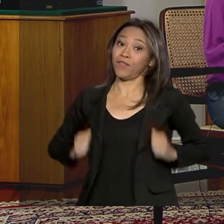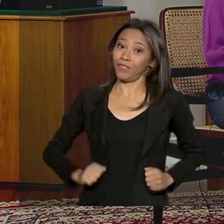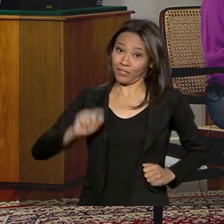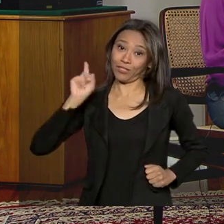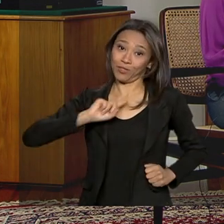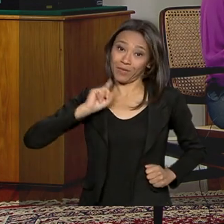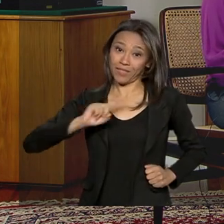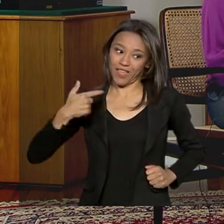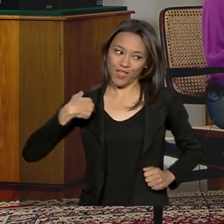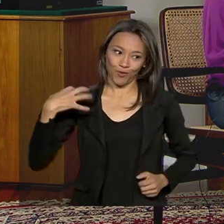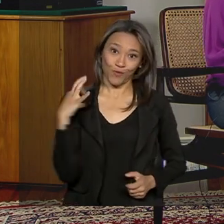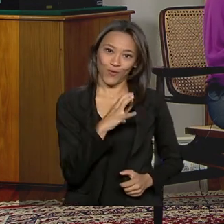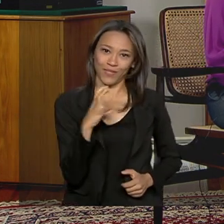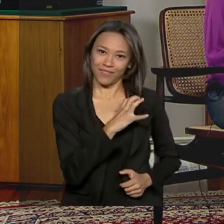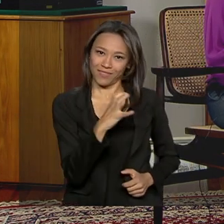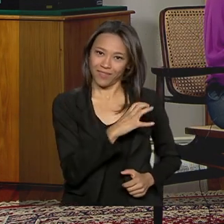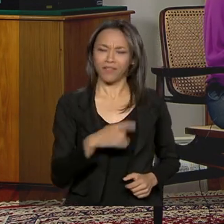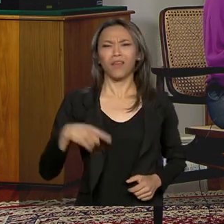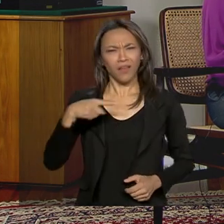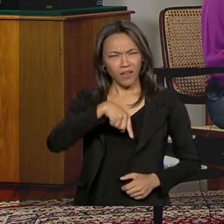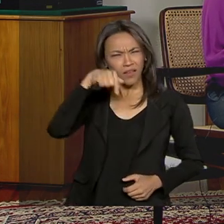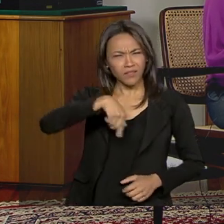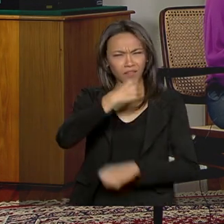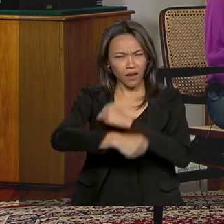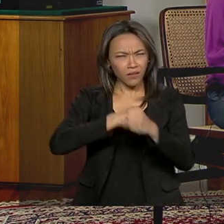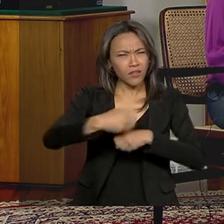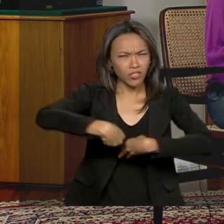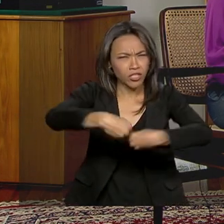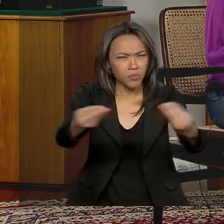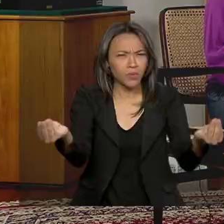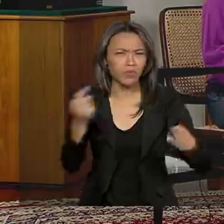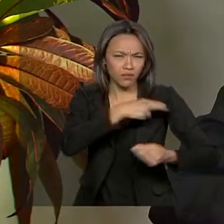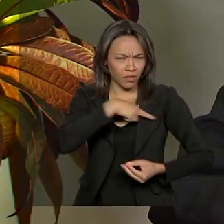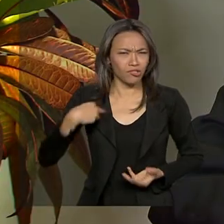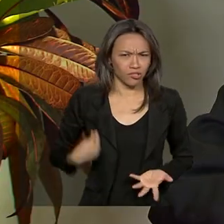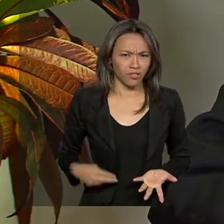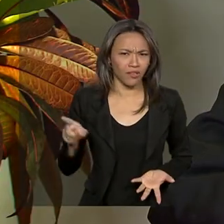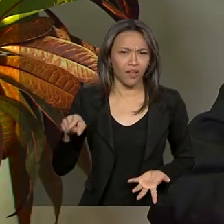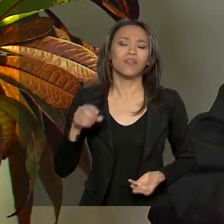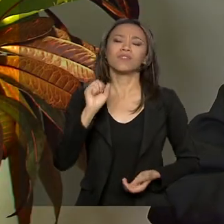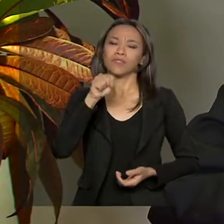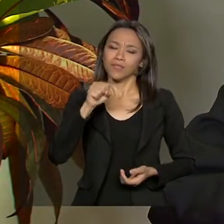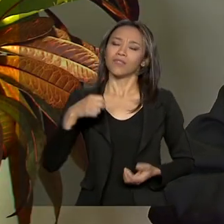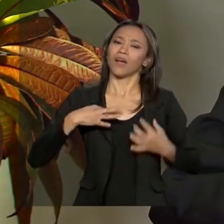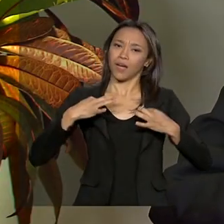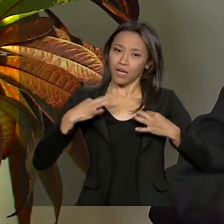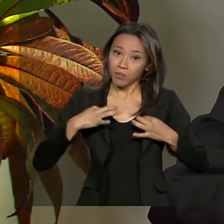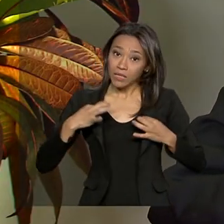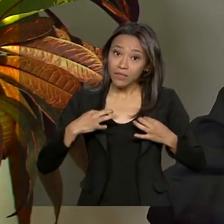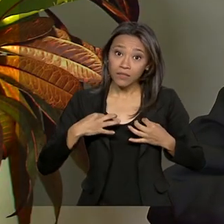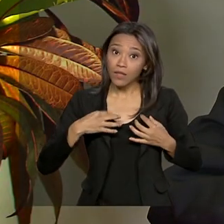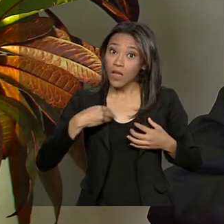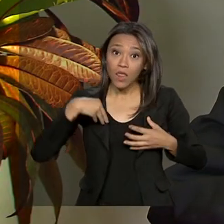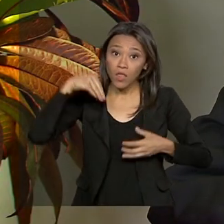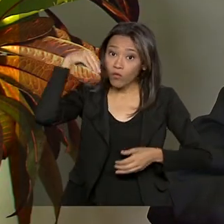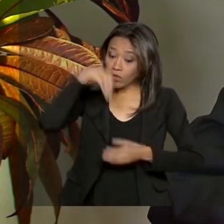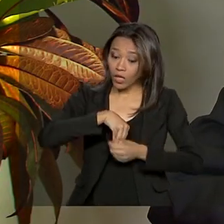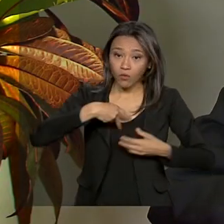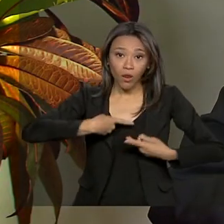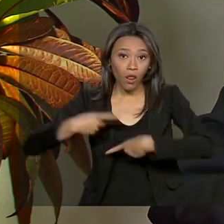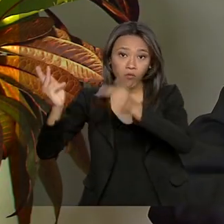ganhando. Ele, inclusive, distribuiu camisa esse ano, Distribuiu na China. Presidente na China. E essa camisa, ela não foi na bagagem.